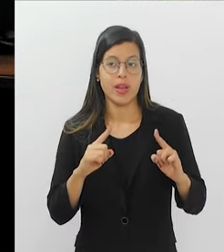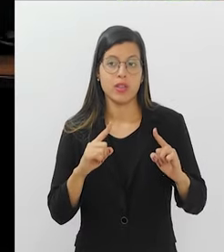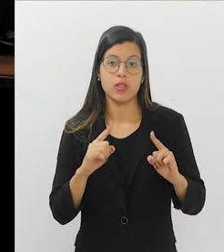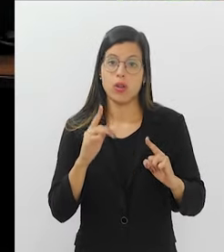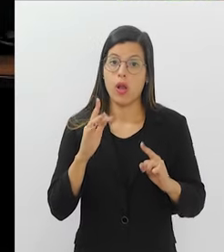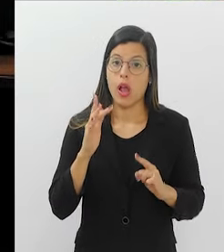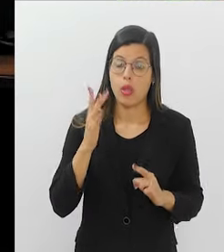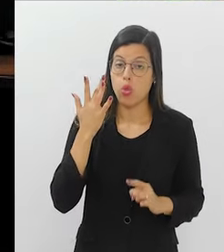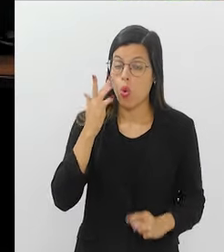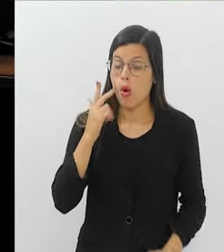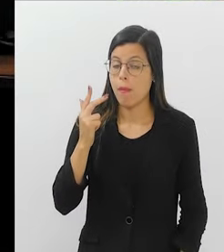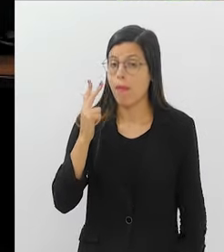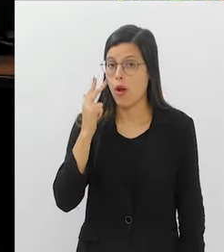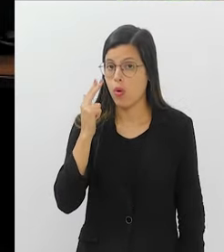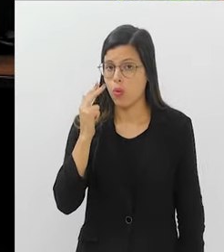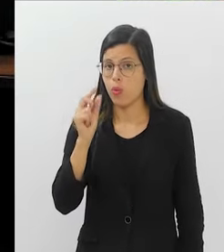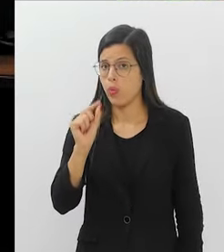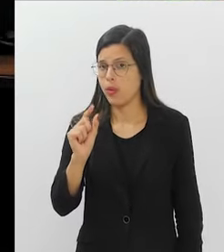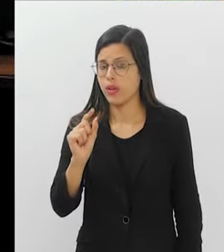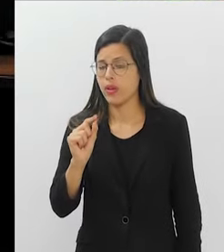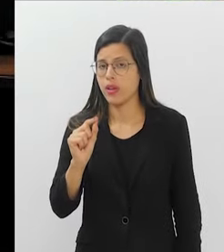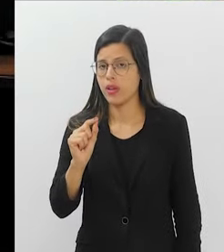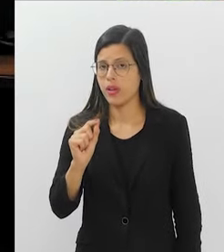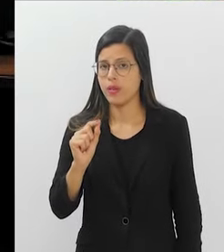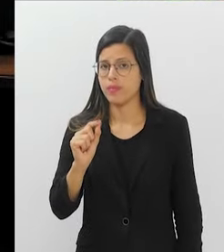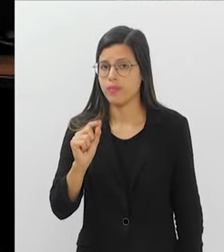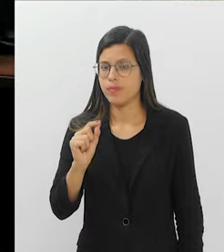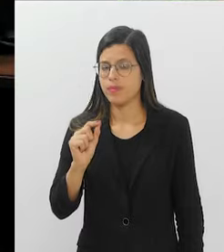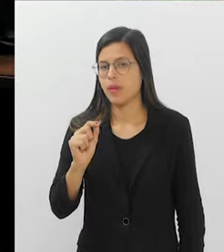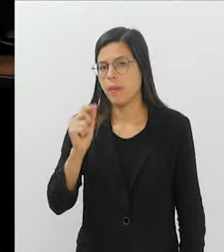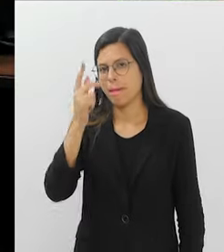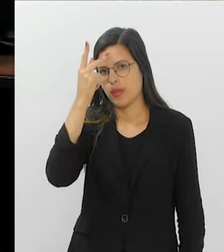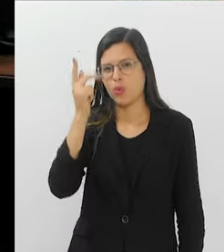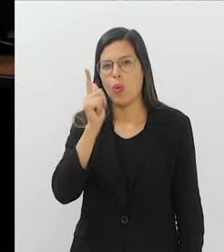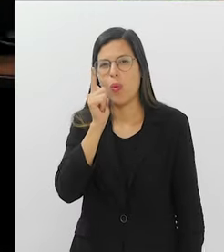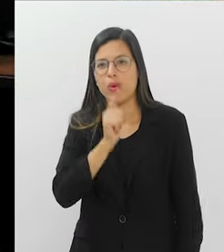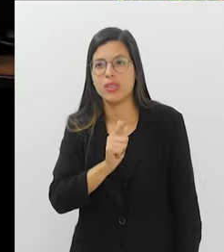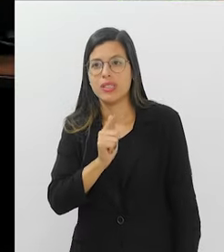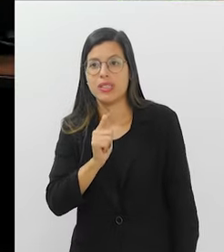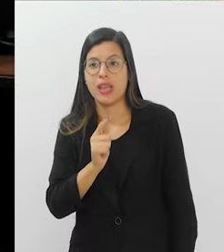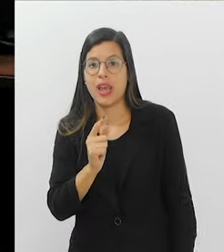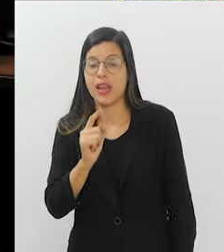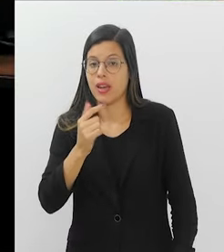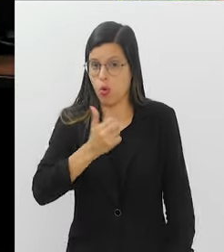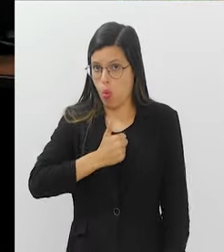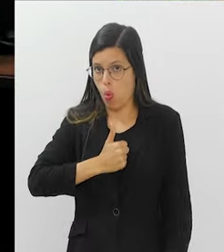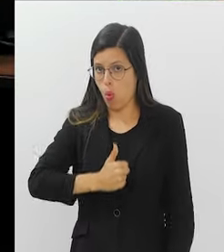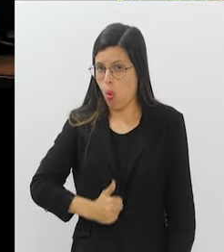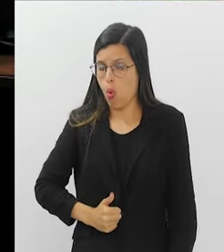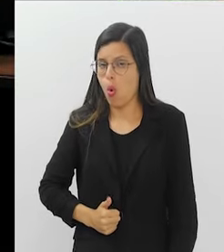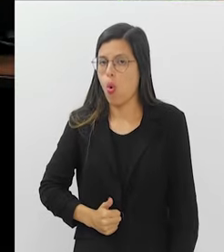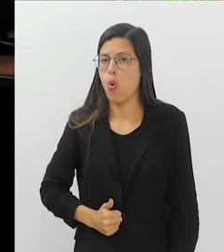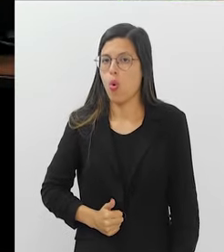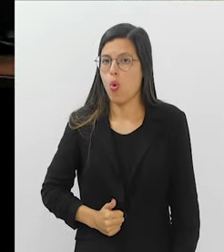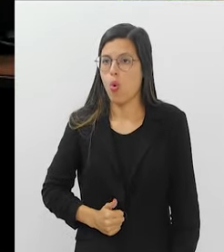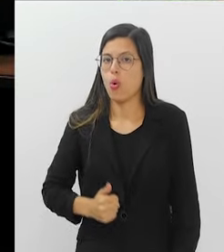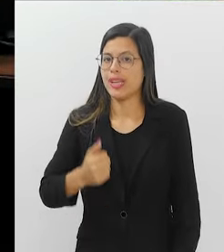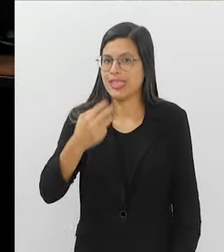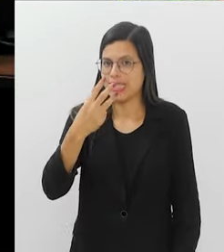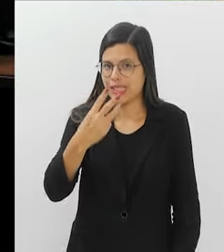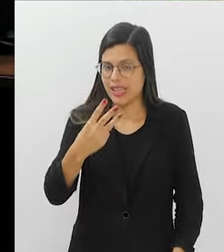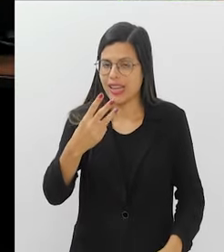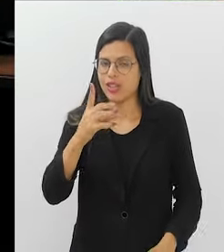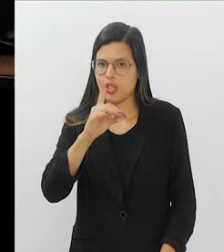Mas nós consideramos normal aquela pessoa que consegue fazer pelo menos uma vez